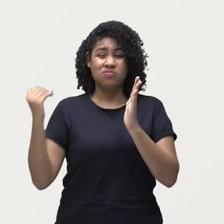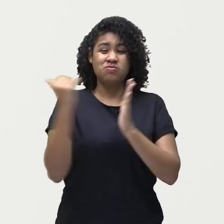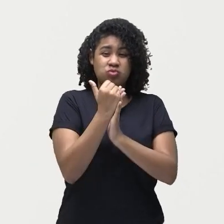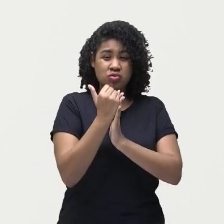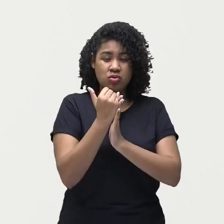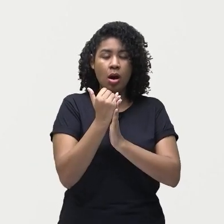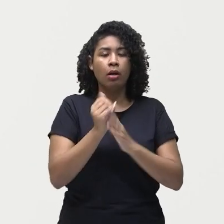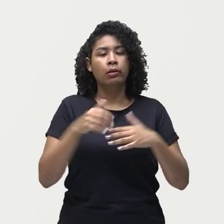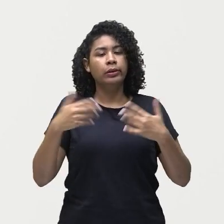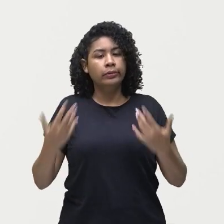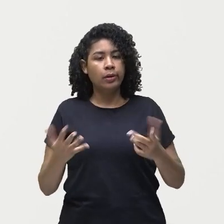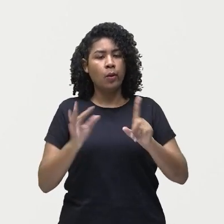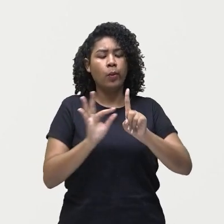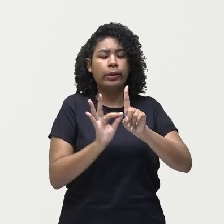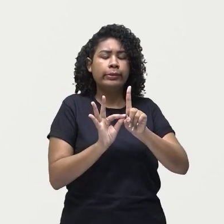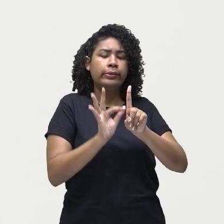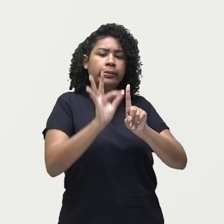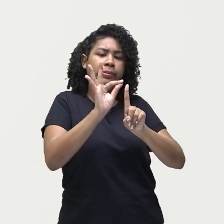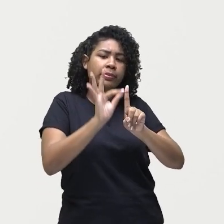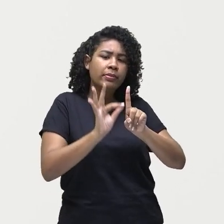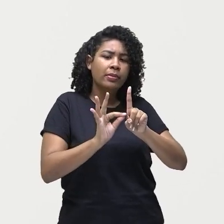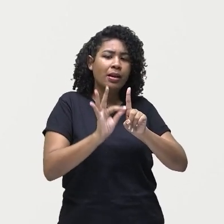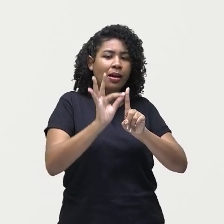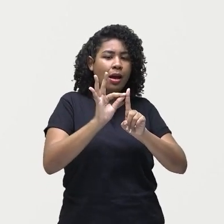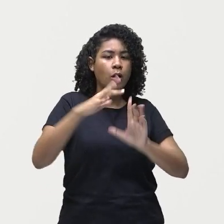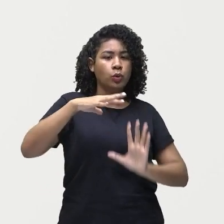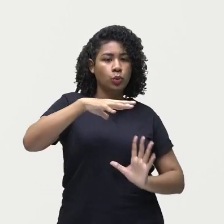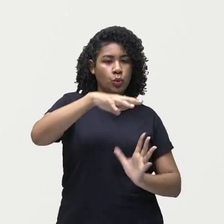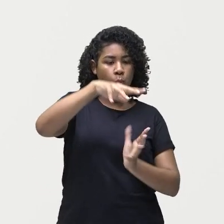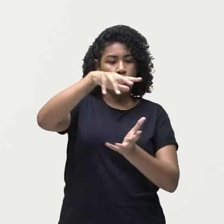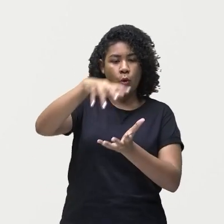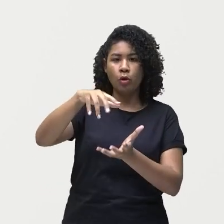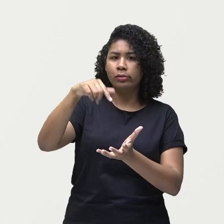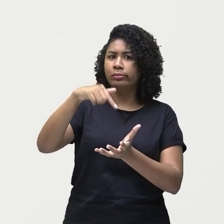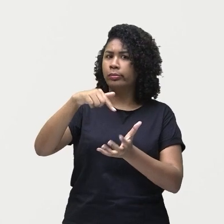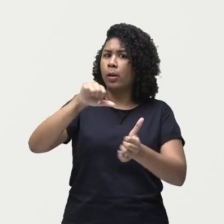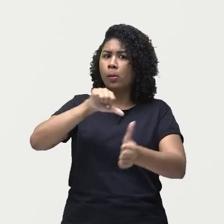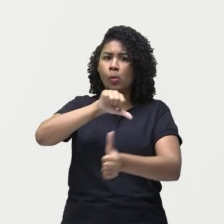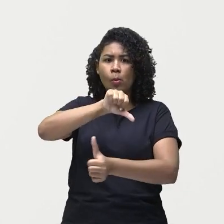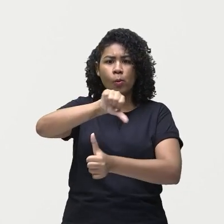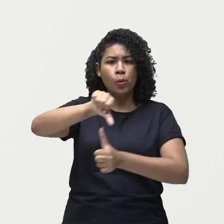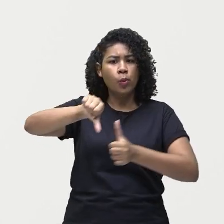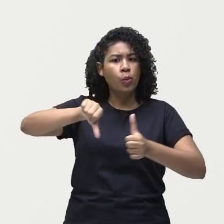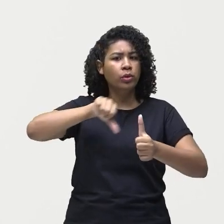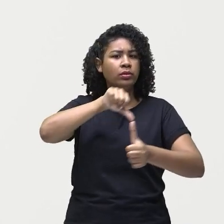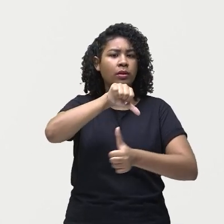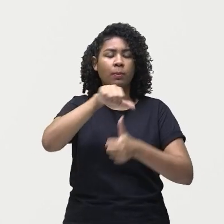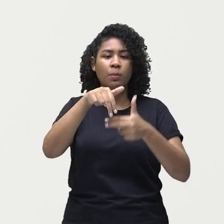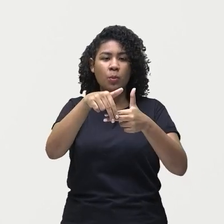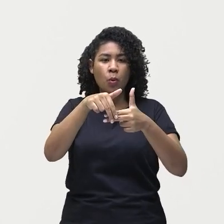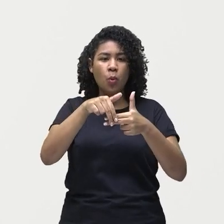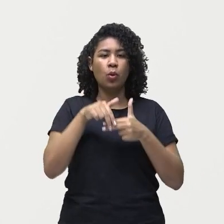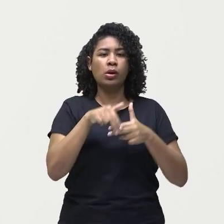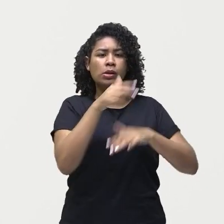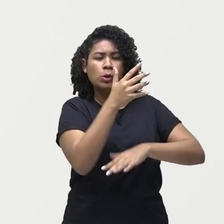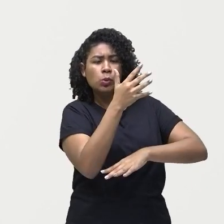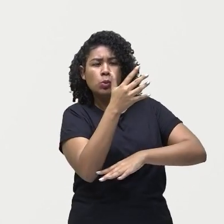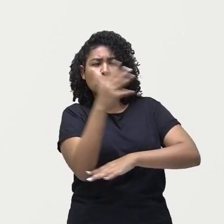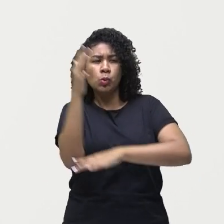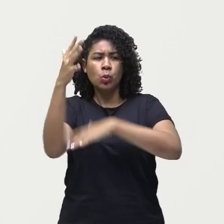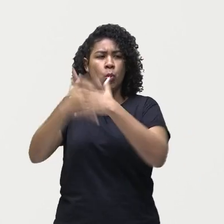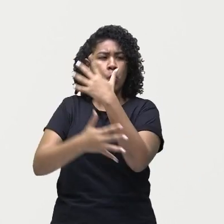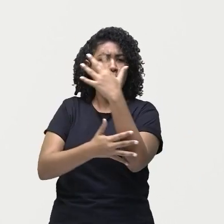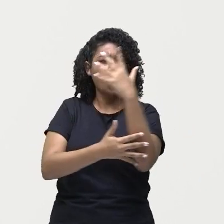média global pode ser alterada causando desequilíbrios ambientais o